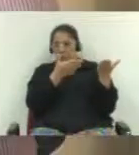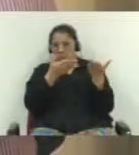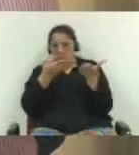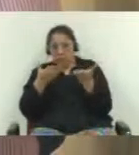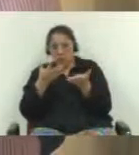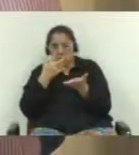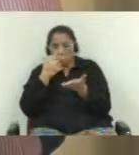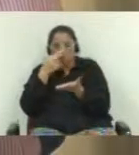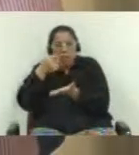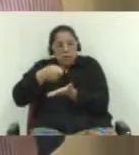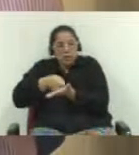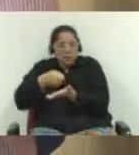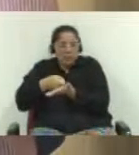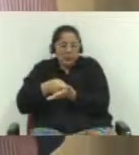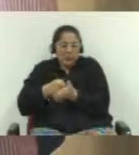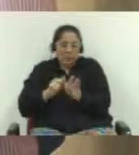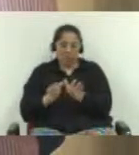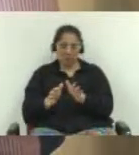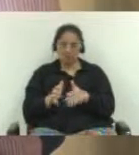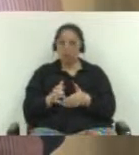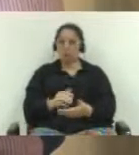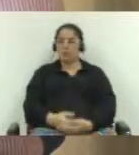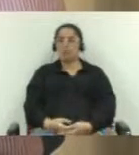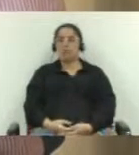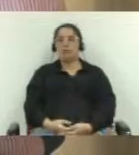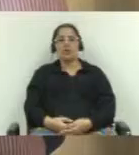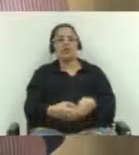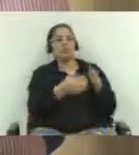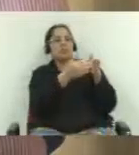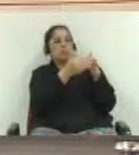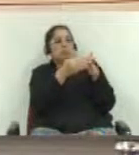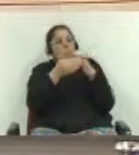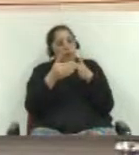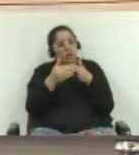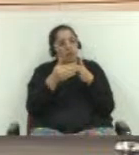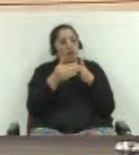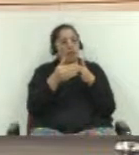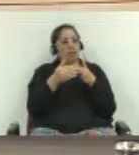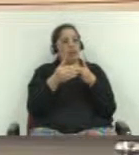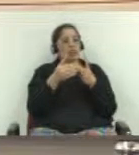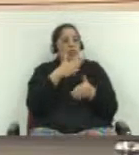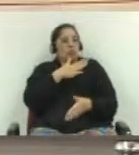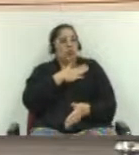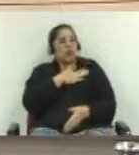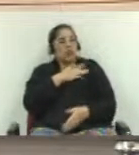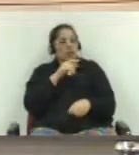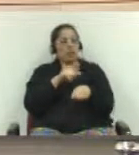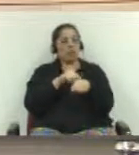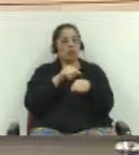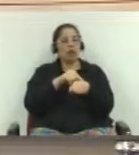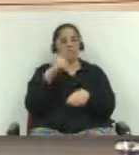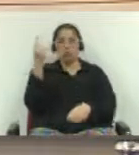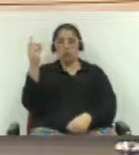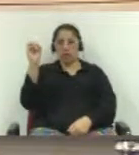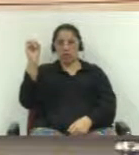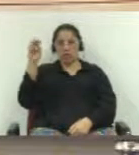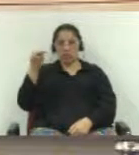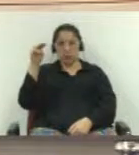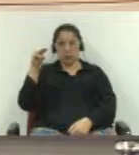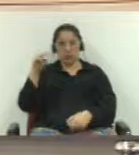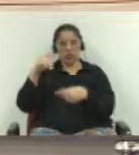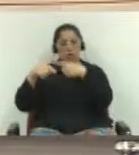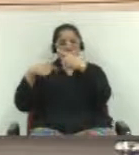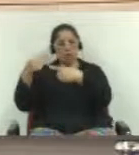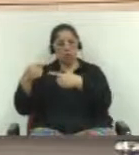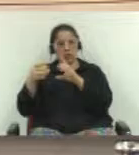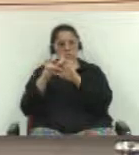Freitas, autor do requerimento. Vou agradecer porque é uma convocação, até uma obrigação vir aqui humildemente. Secretário,